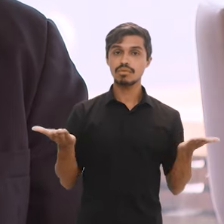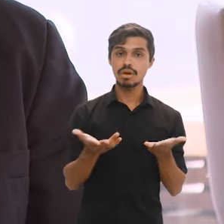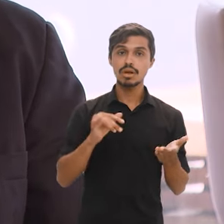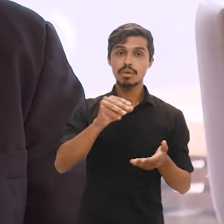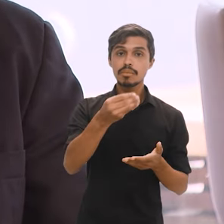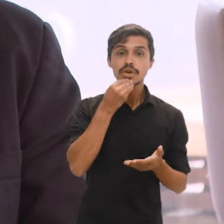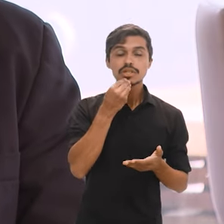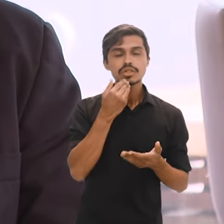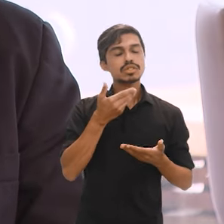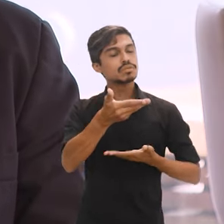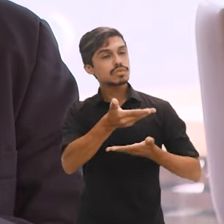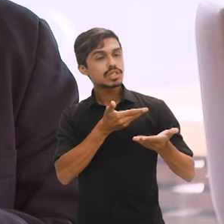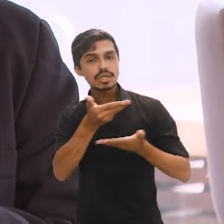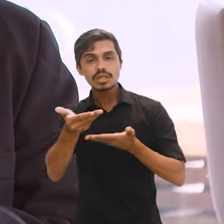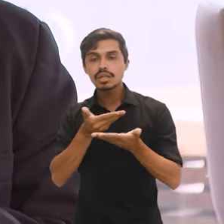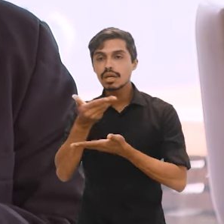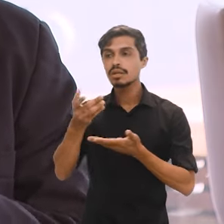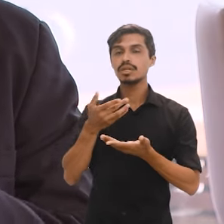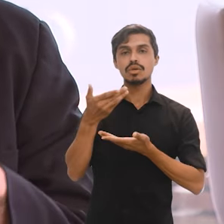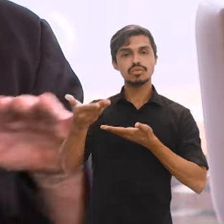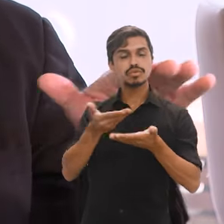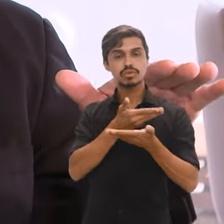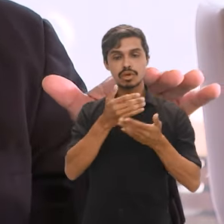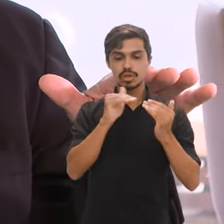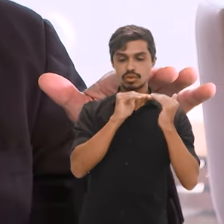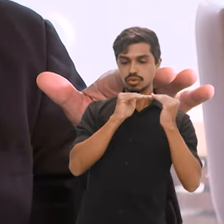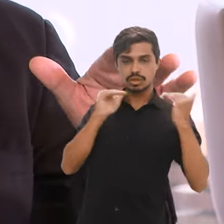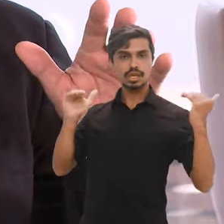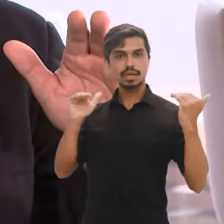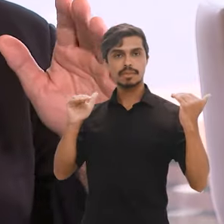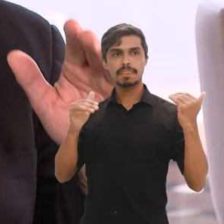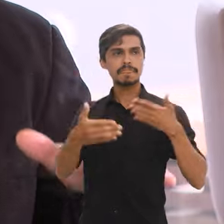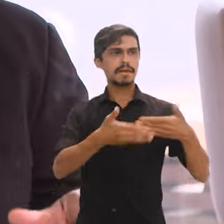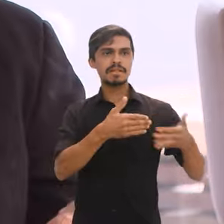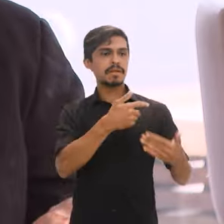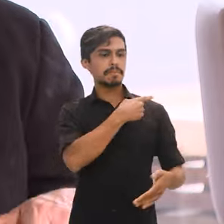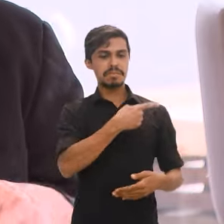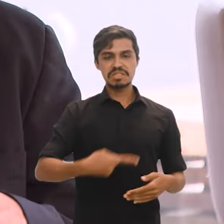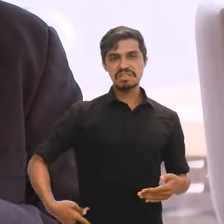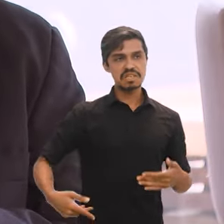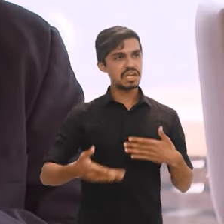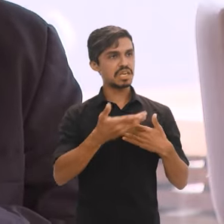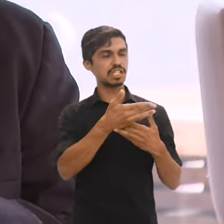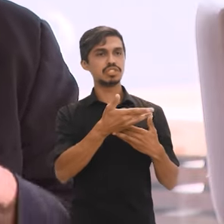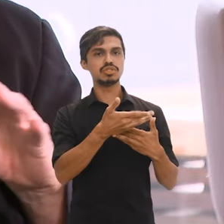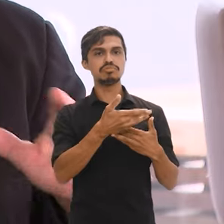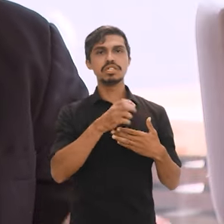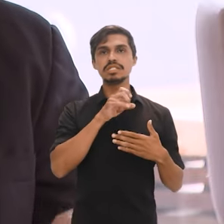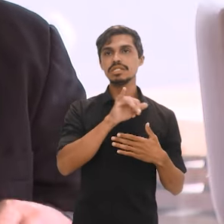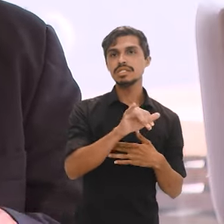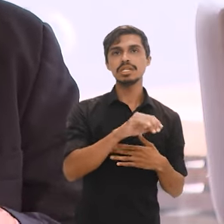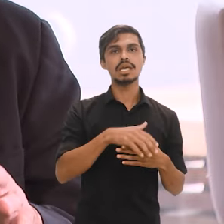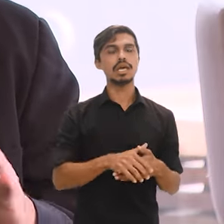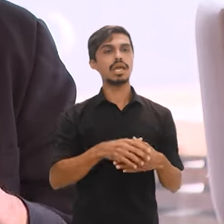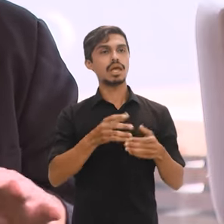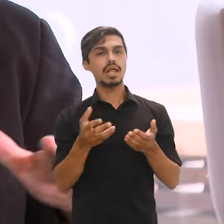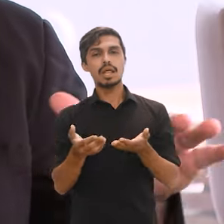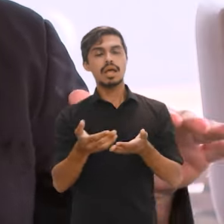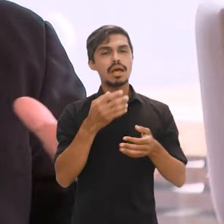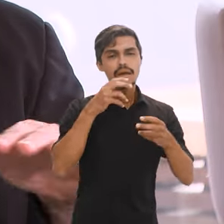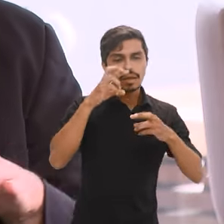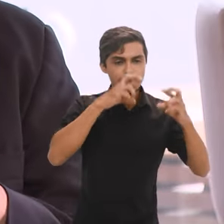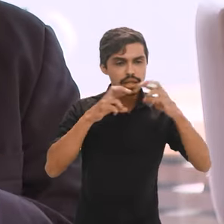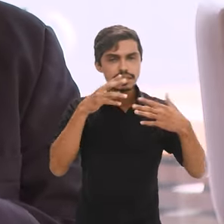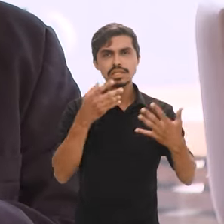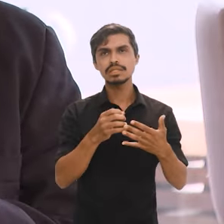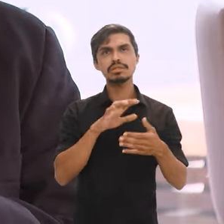então, essa oportunidade do diálogo, nós fizemos um diálogo horizontal, que não interessa se é presidente, se é o coletor, se é o analista,